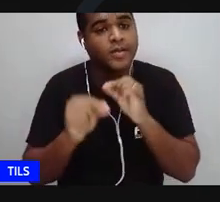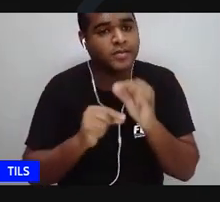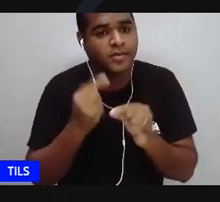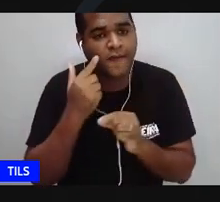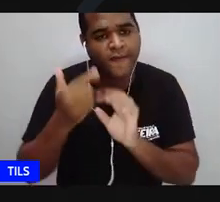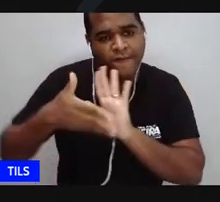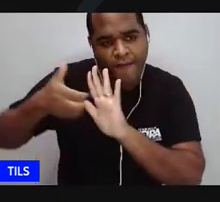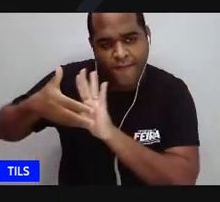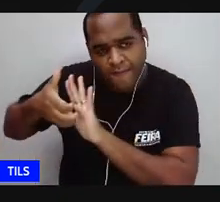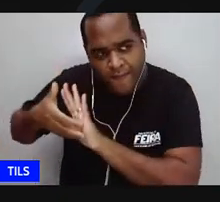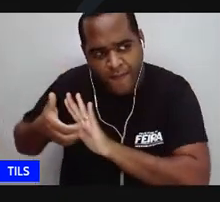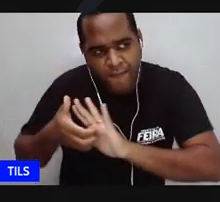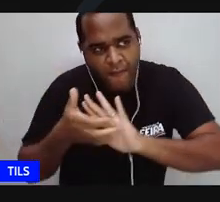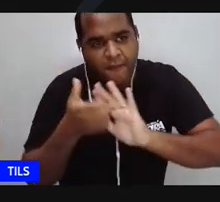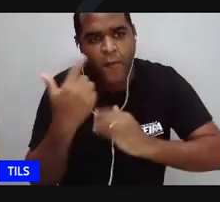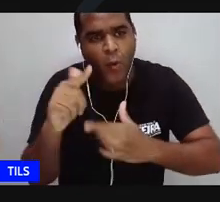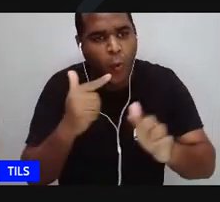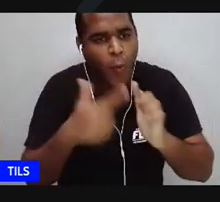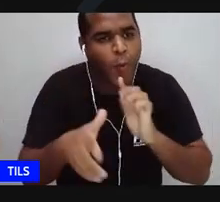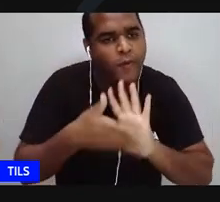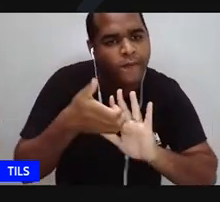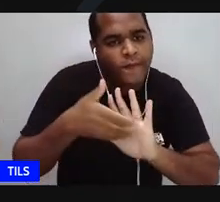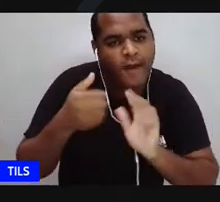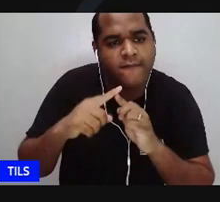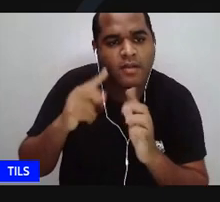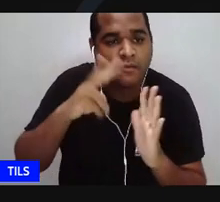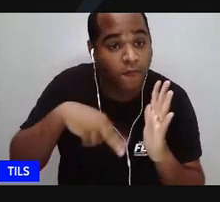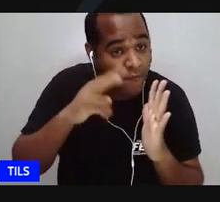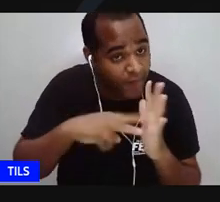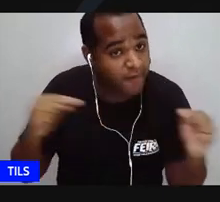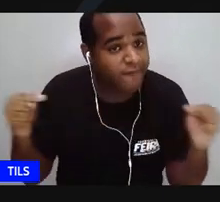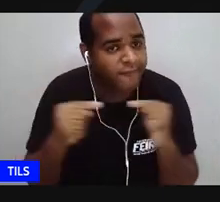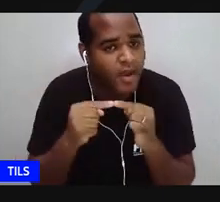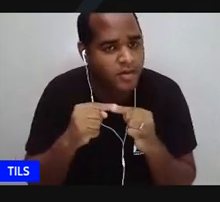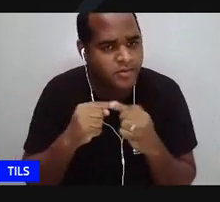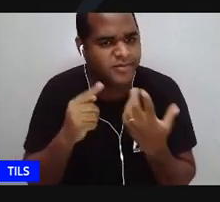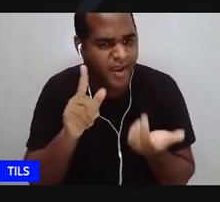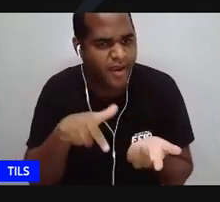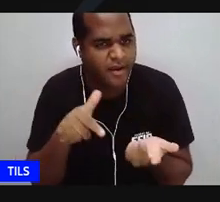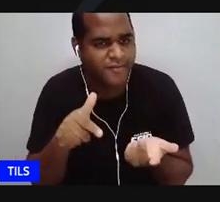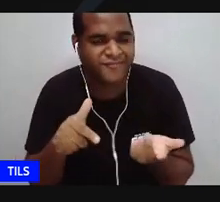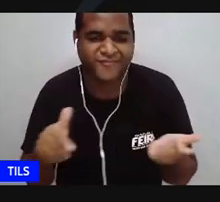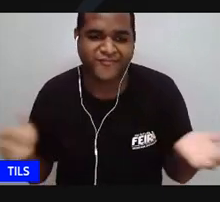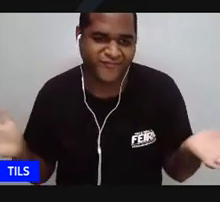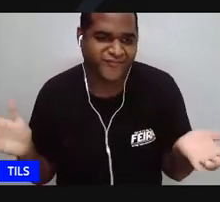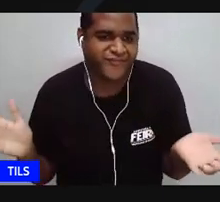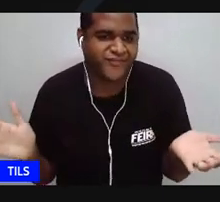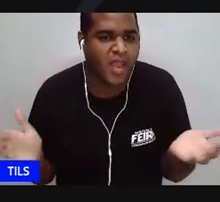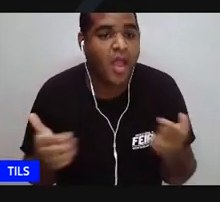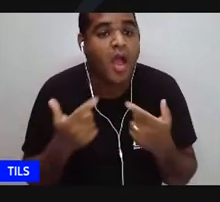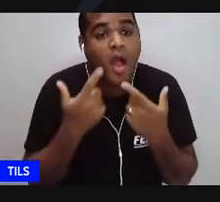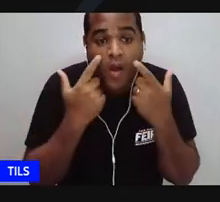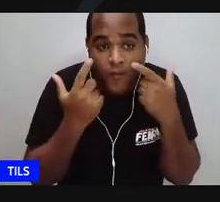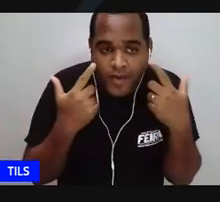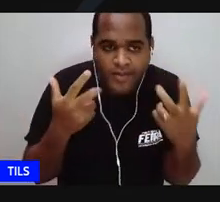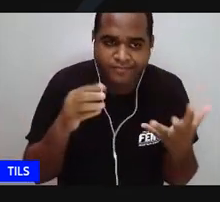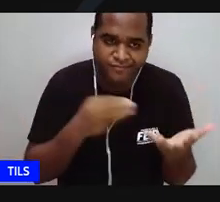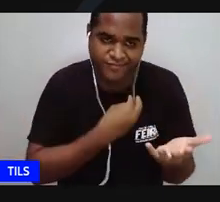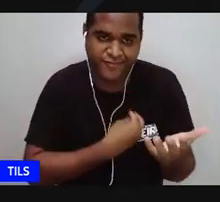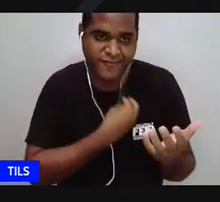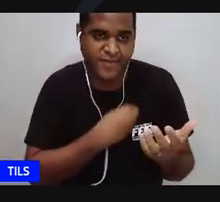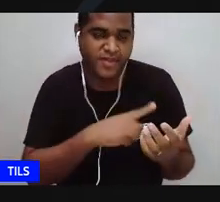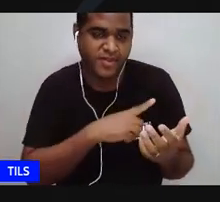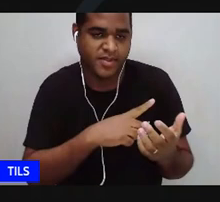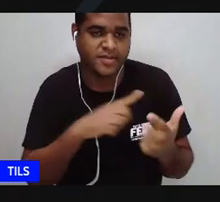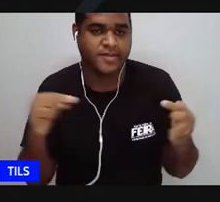isso, vamos tirar aqui, vamos tirar aqui do outro, depois eu fiz algumas leituras, algumas leituras, eu soube, e eu soube que existem coisas que